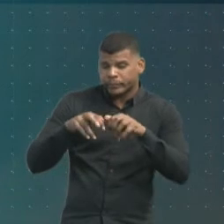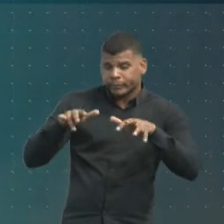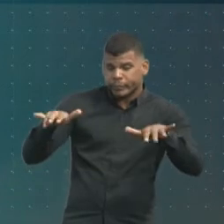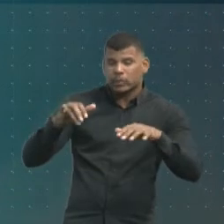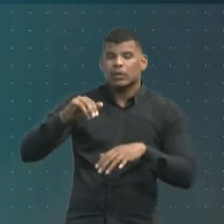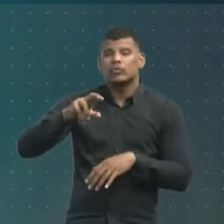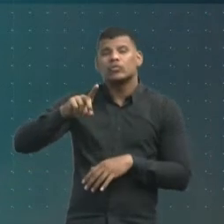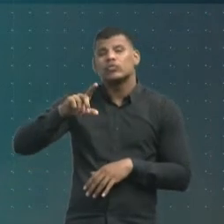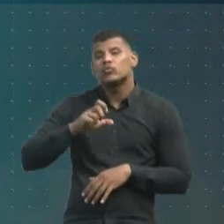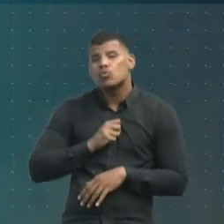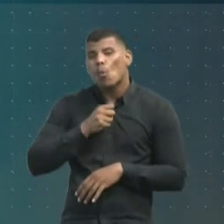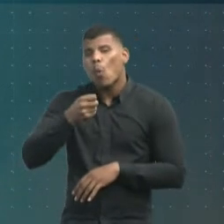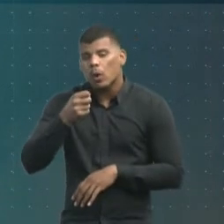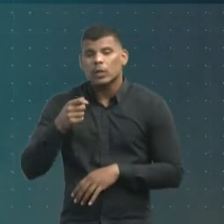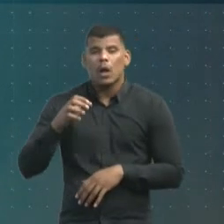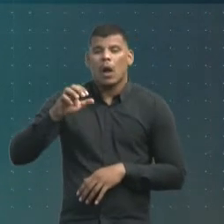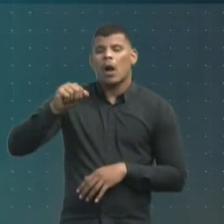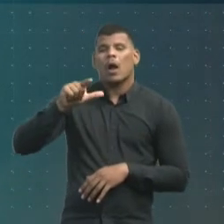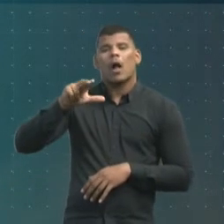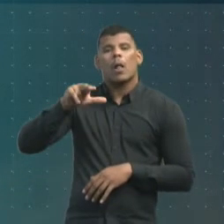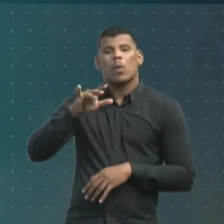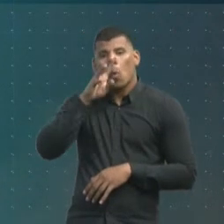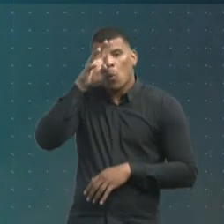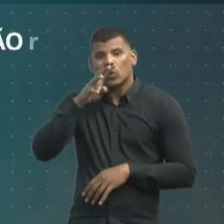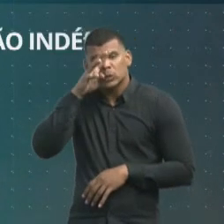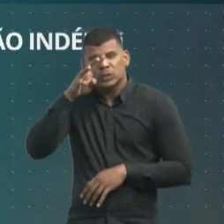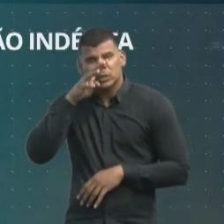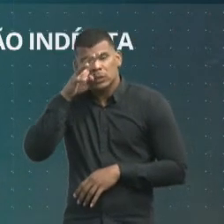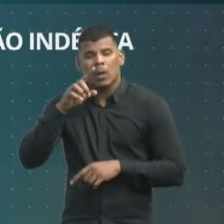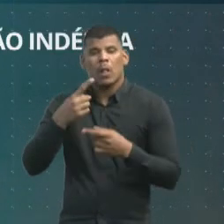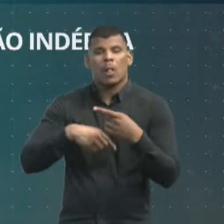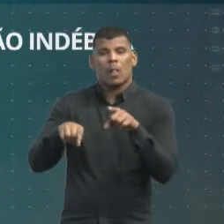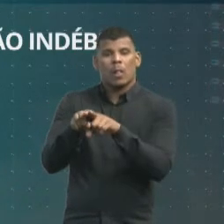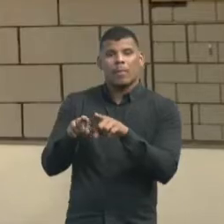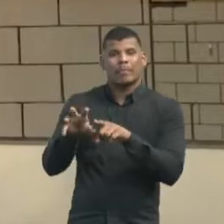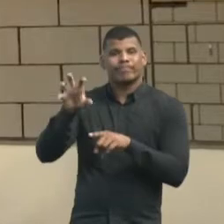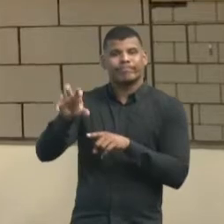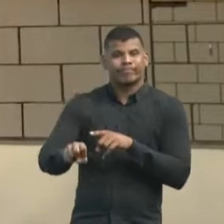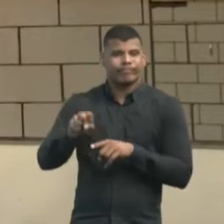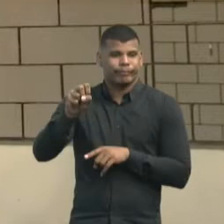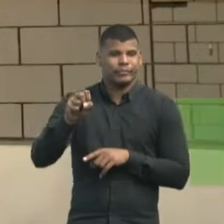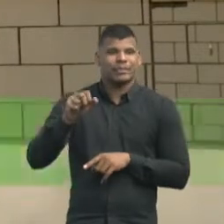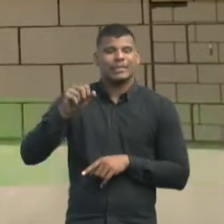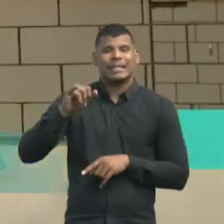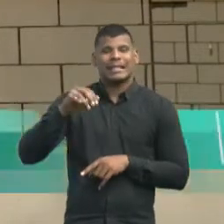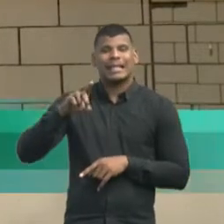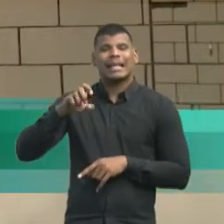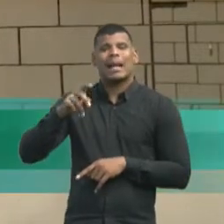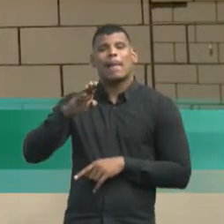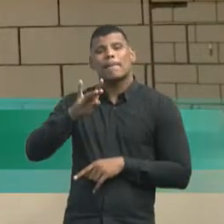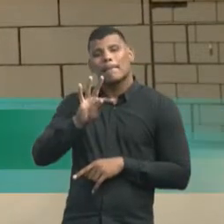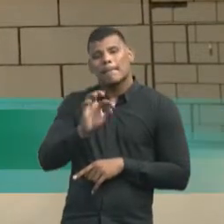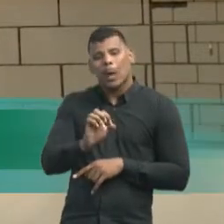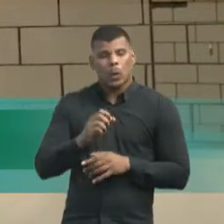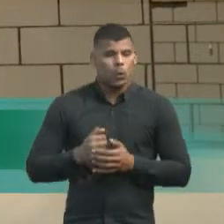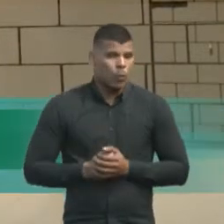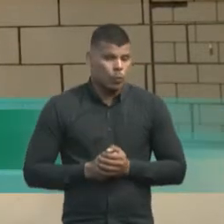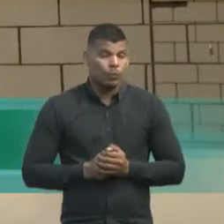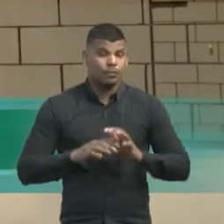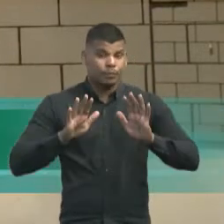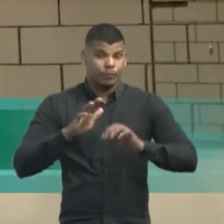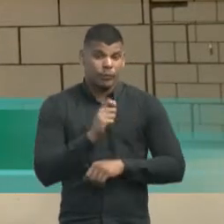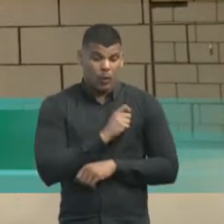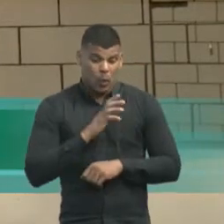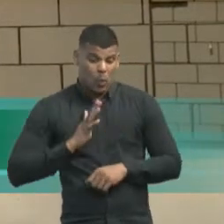injúria, calúnia, ameaça e apropriação em débita. Aqui no núcleo de mediação comunitária do Antônio